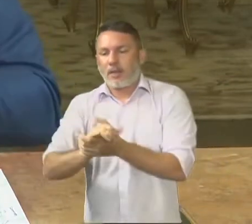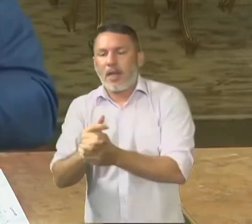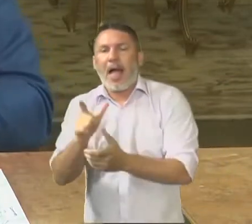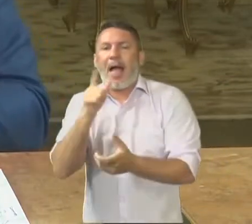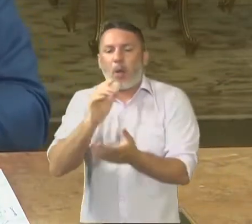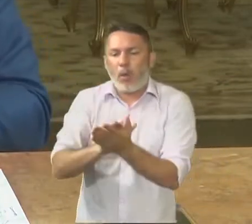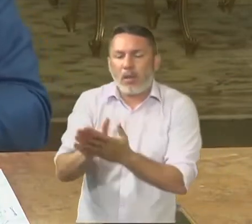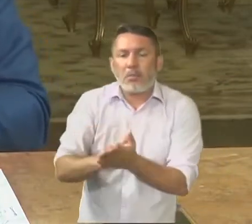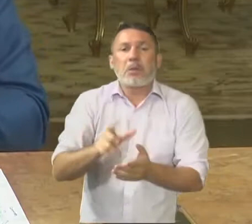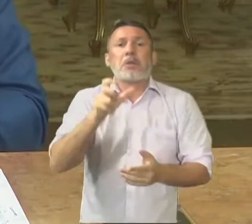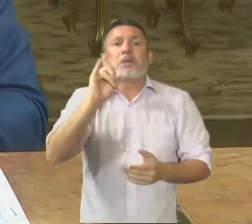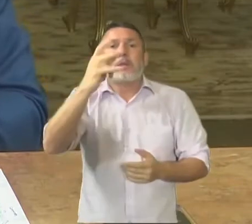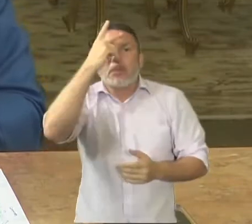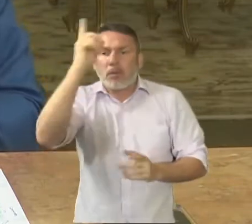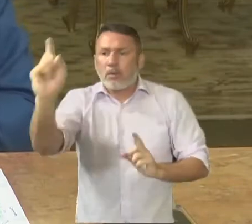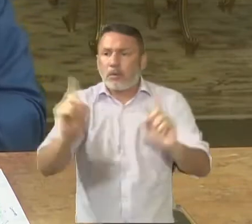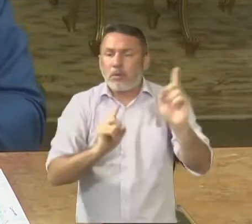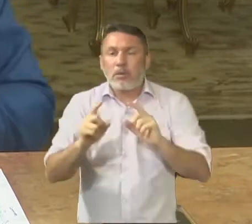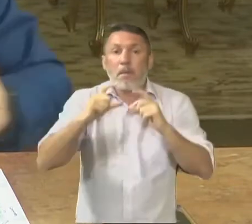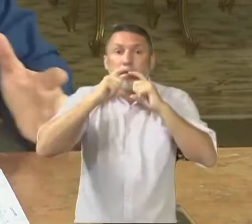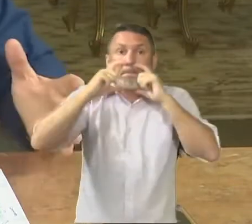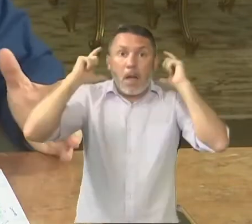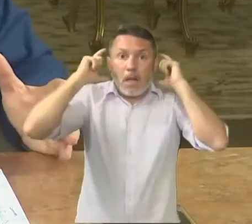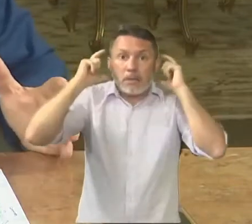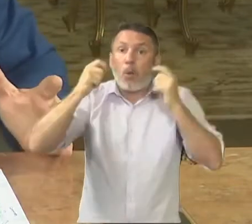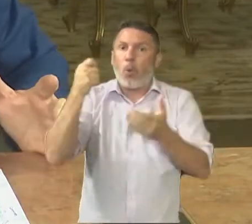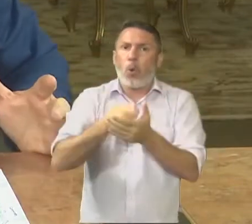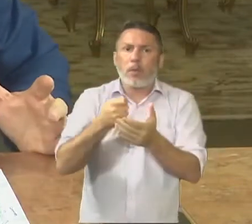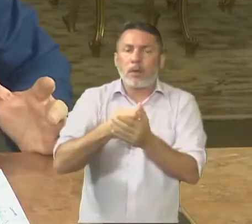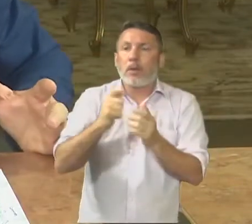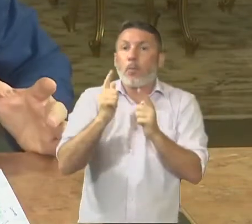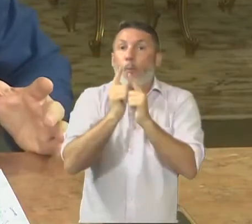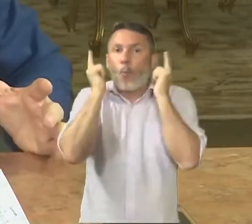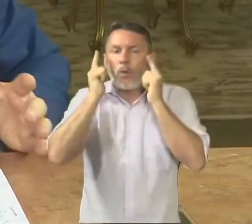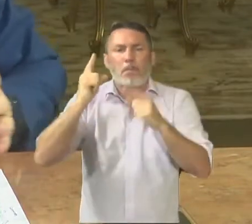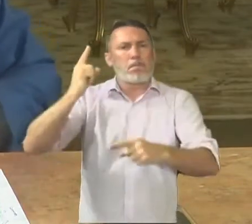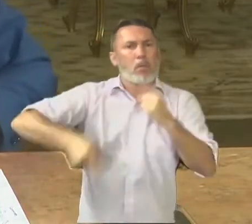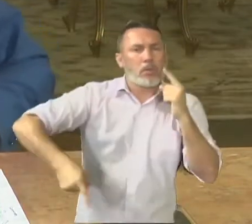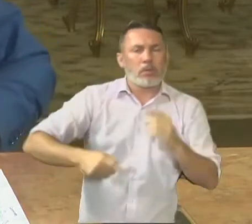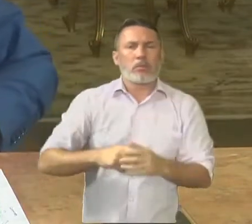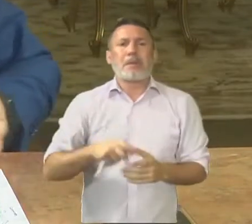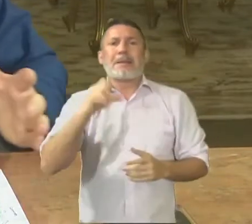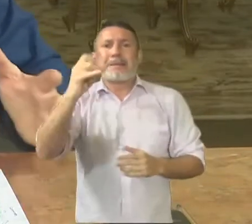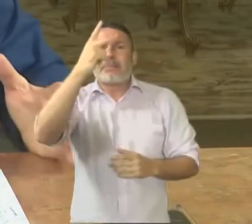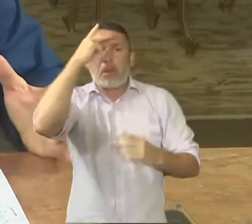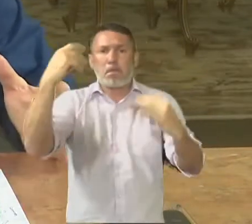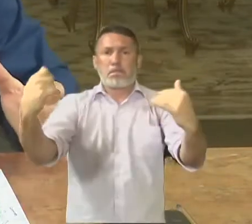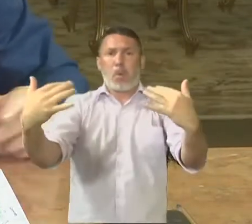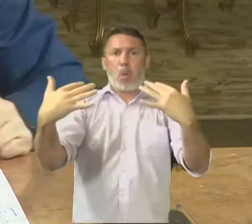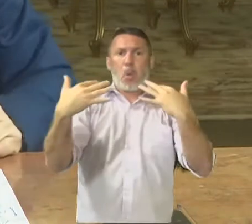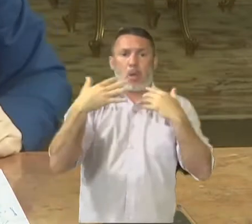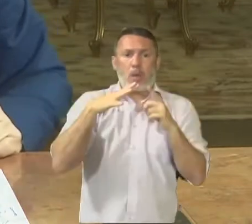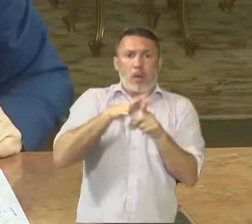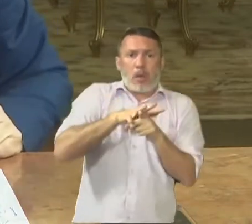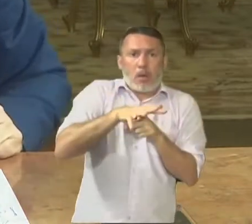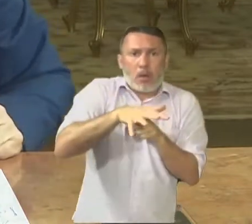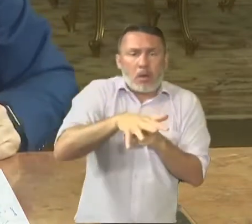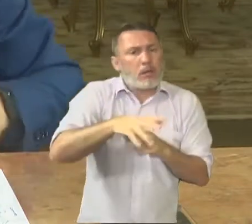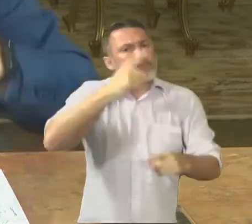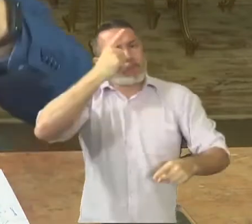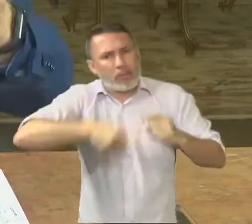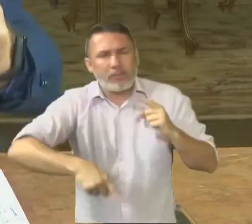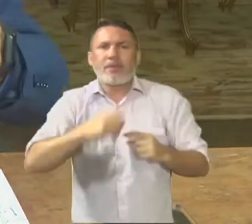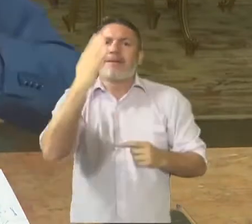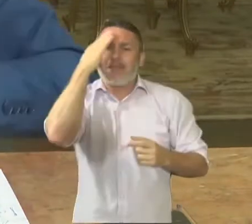não deixa entrar ninguém sem máscara na sua loja, sabe que na sua loja não pode ter mais de tantas pessoas ao mesmo tempo, que controla